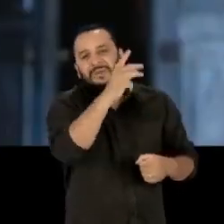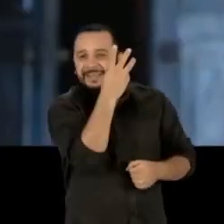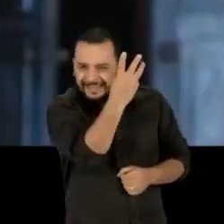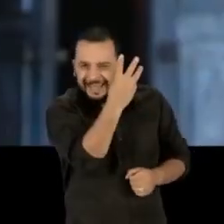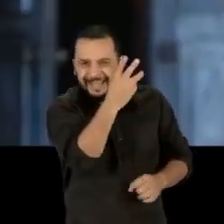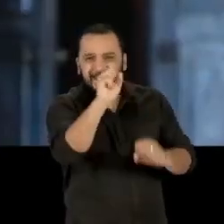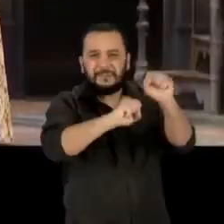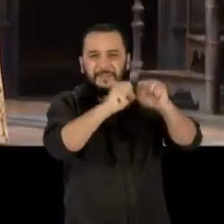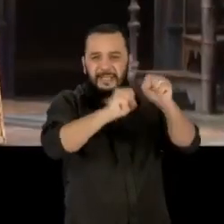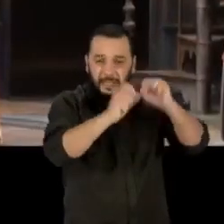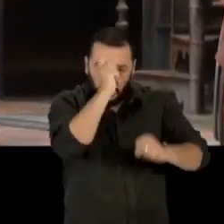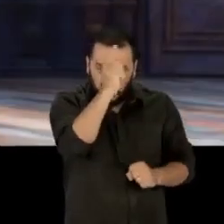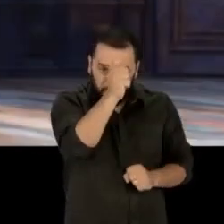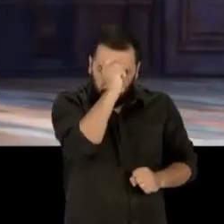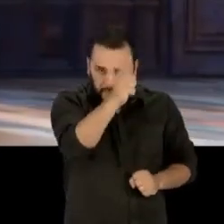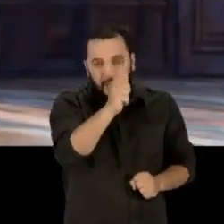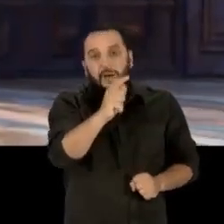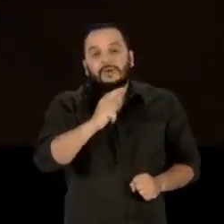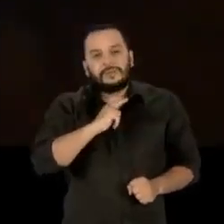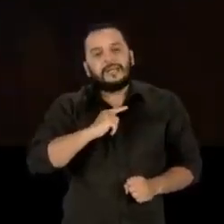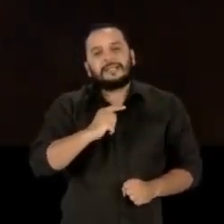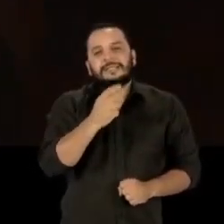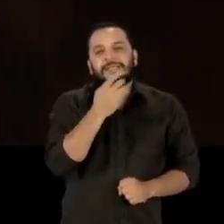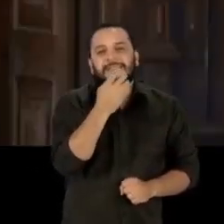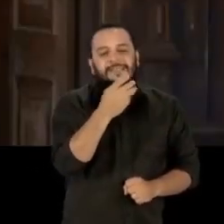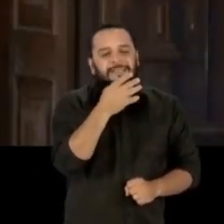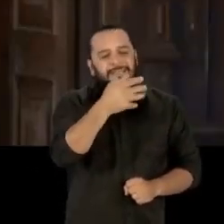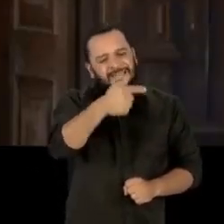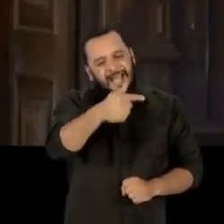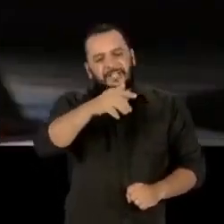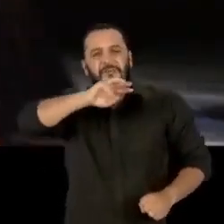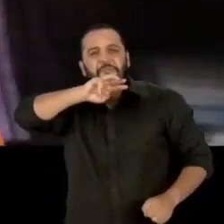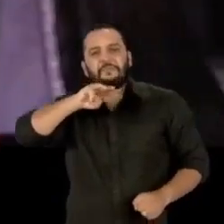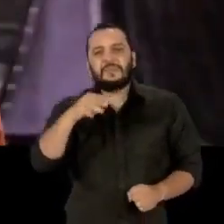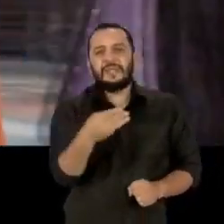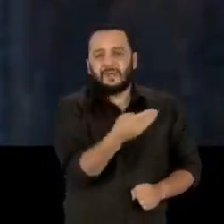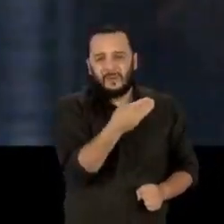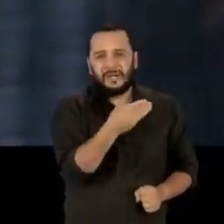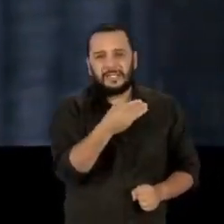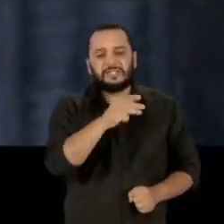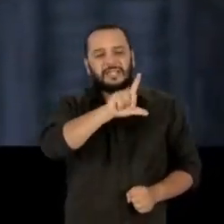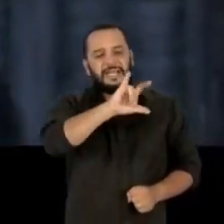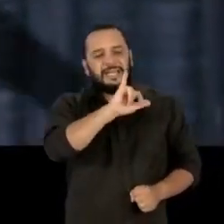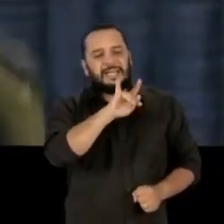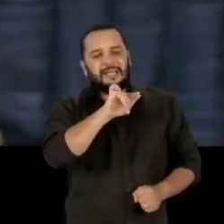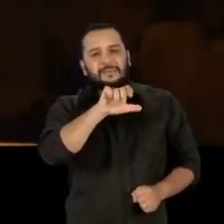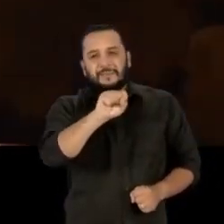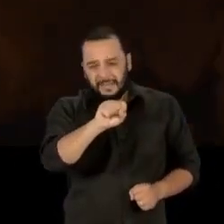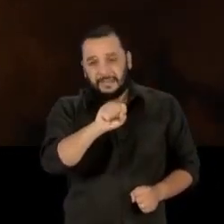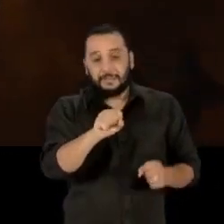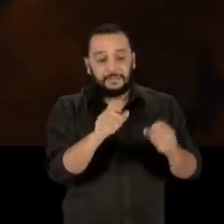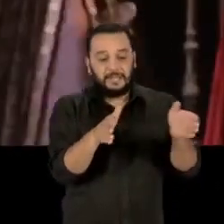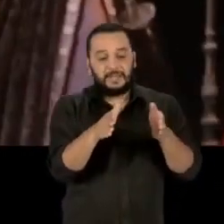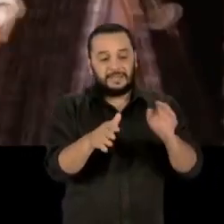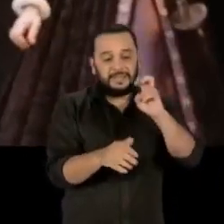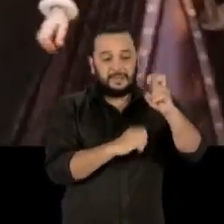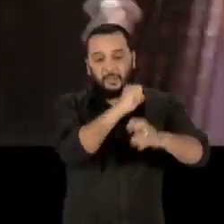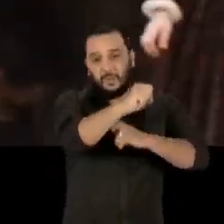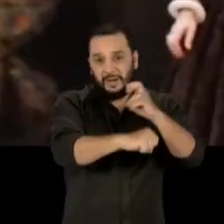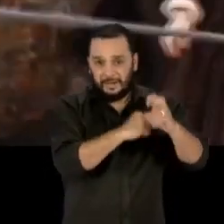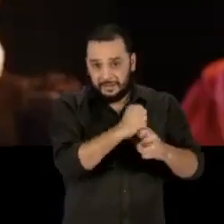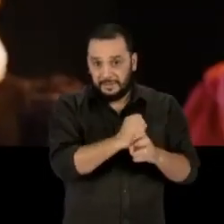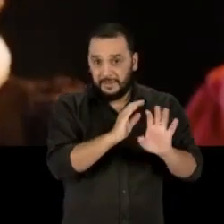Um total de sete milhões e meio de libras por cinco anos, valor equivalente a 38 milhões de reais. A Royal Shakespeare